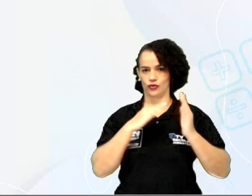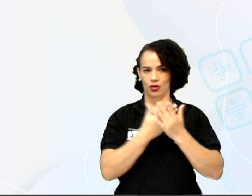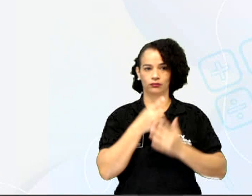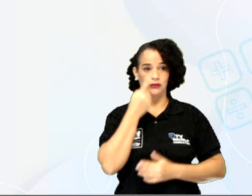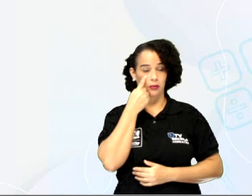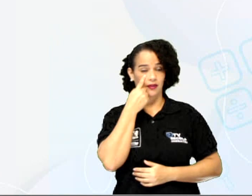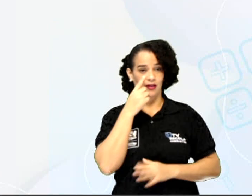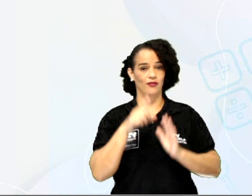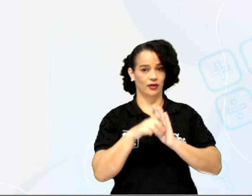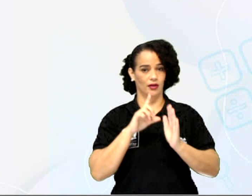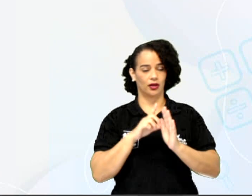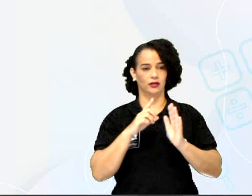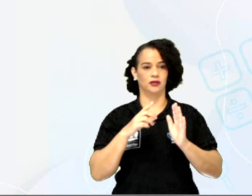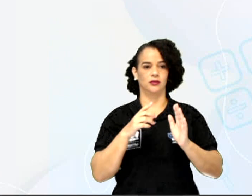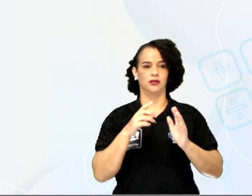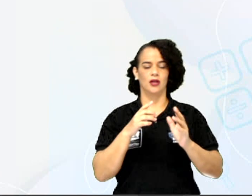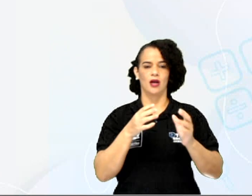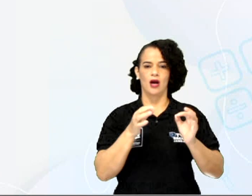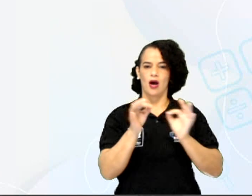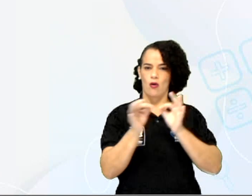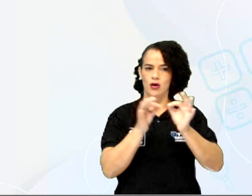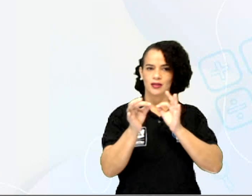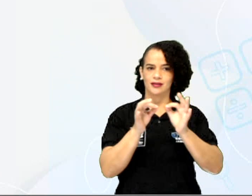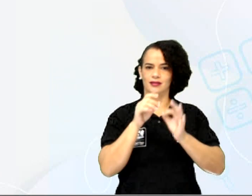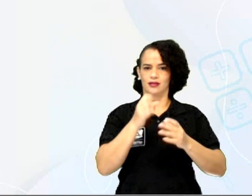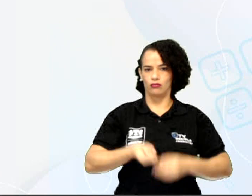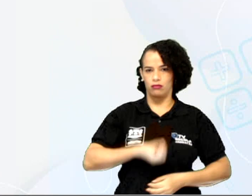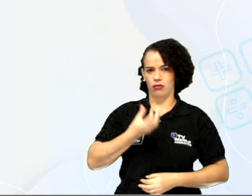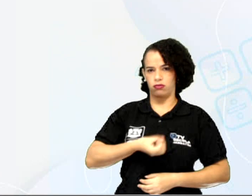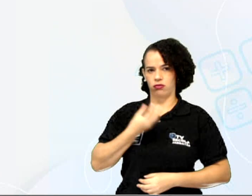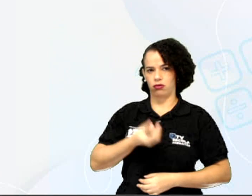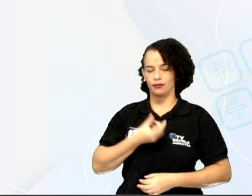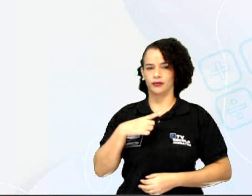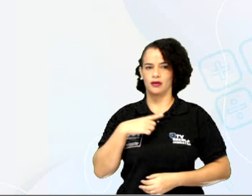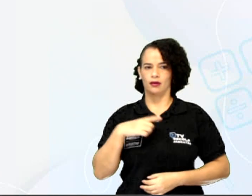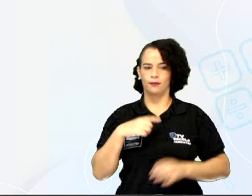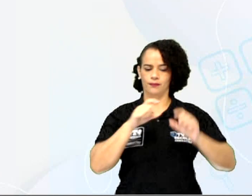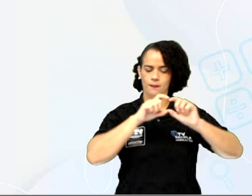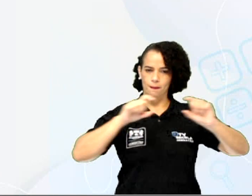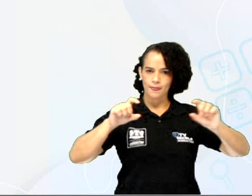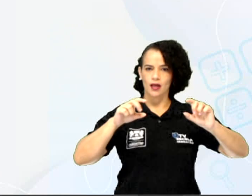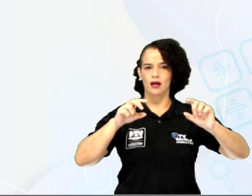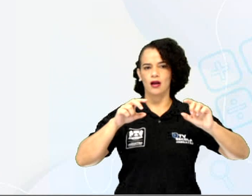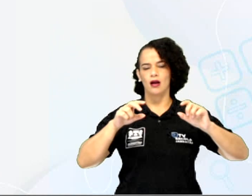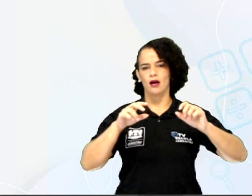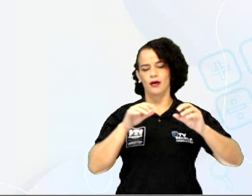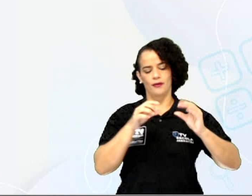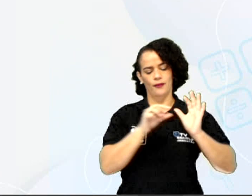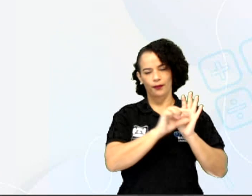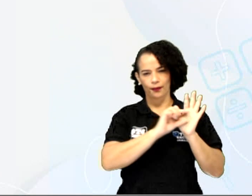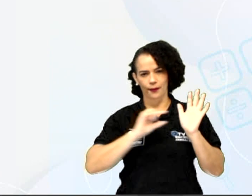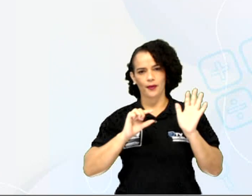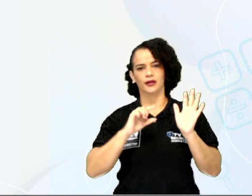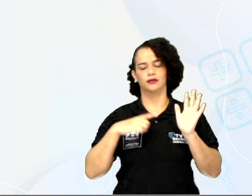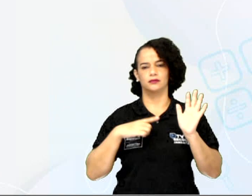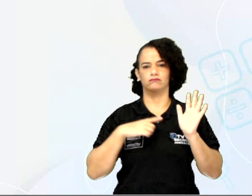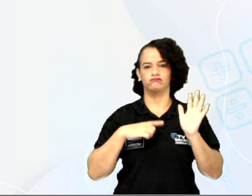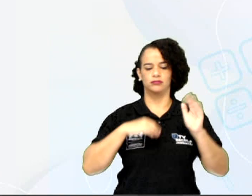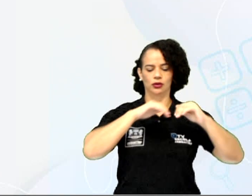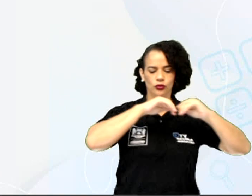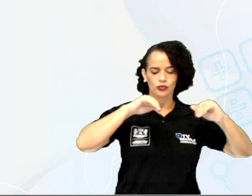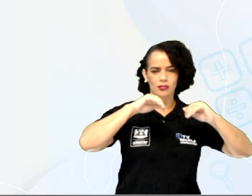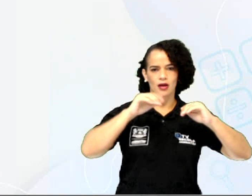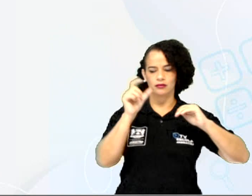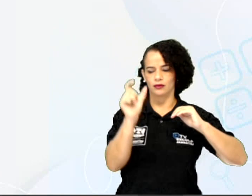nada, pessoal, a estrutura do poema, que na telinha de vocês, ele é um texto escrito em versos. Nós temos ali o espaço entre aqueles